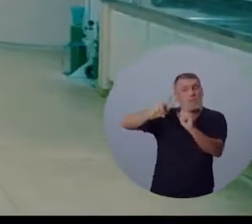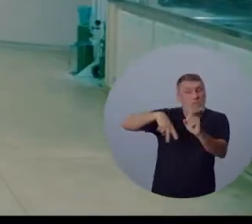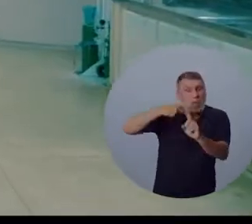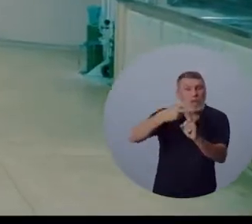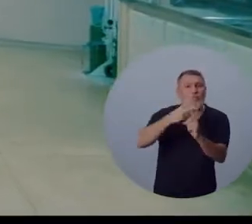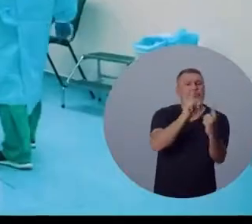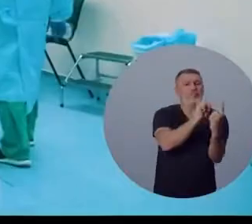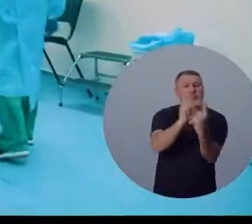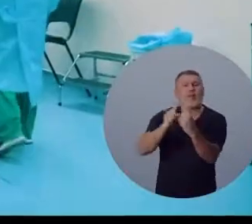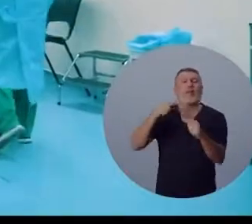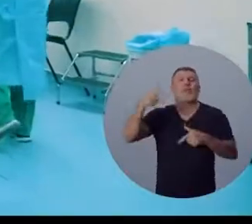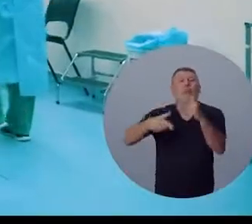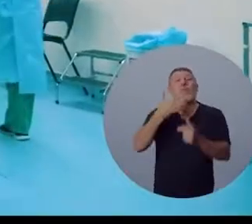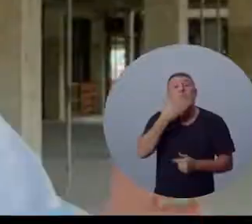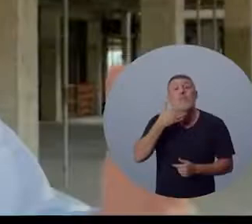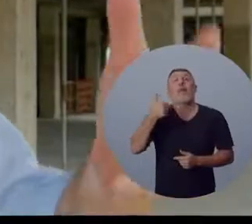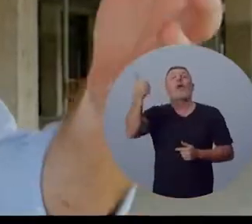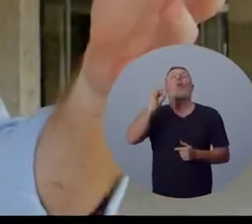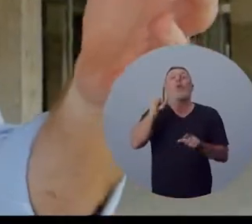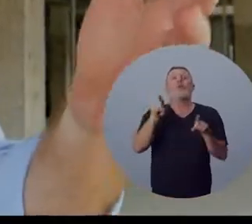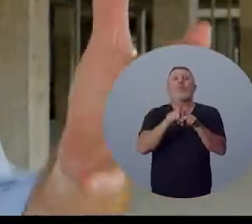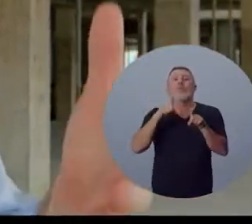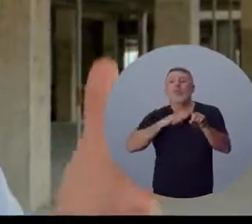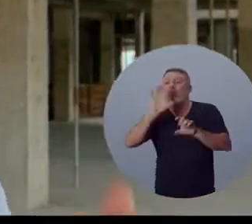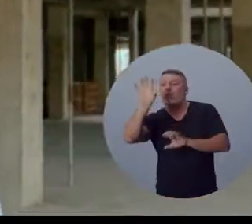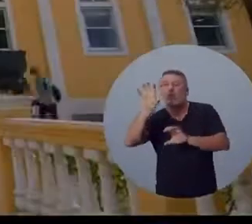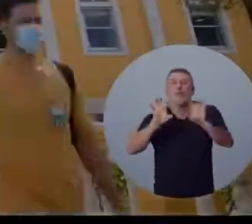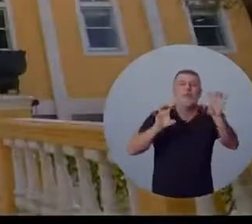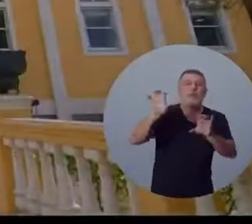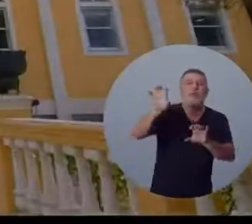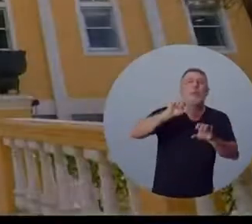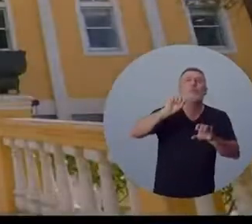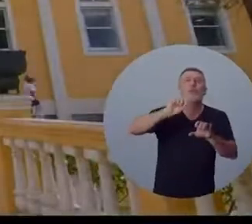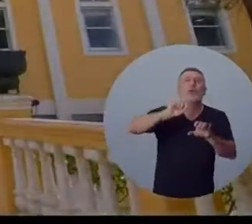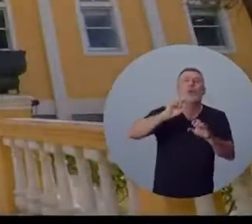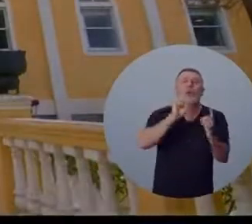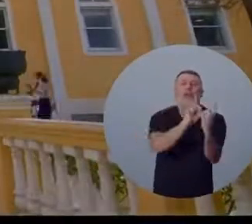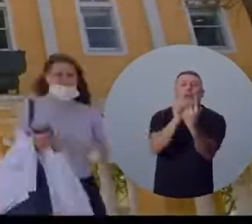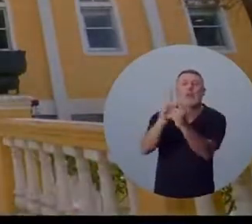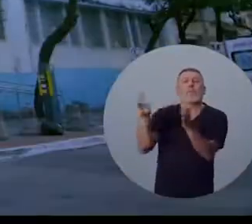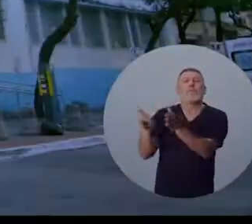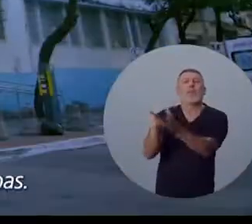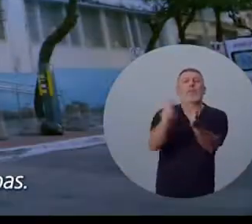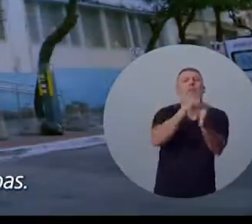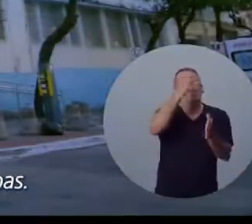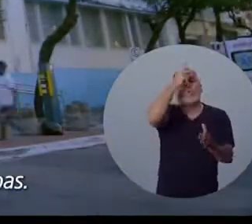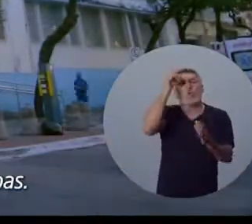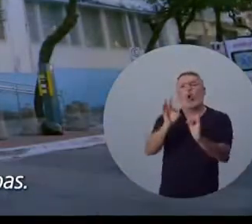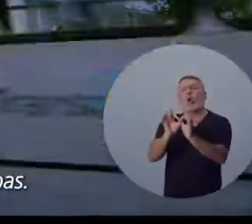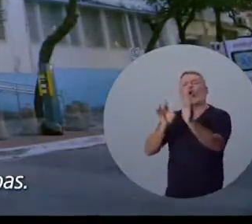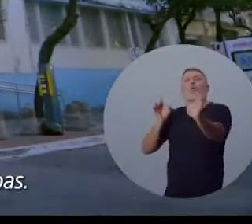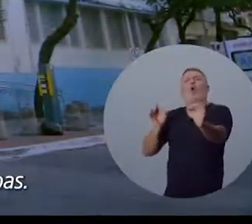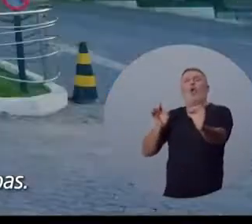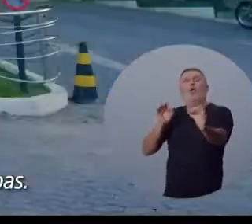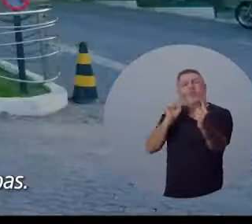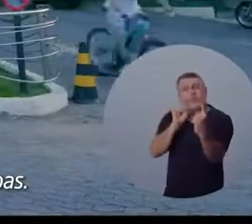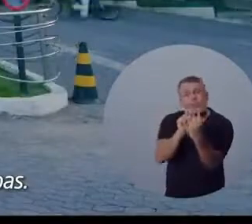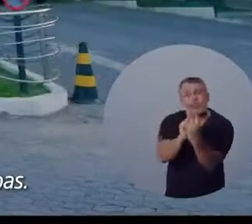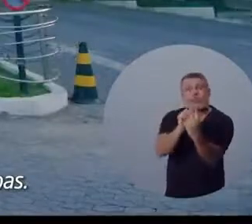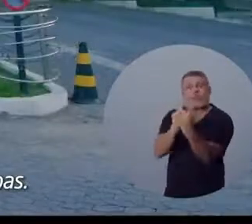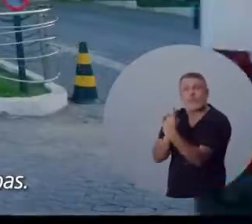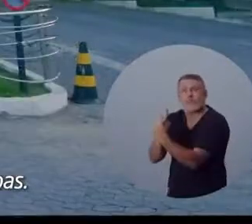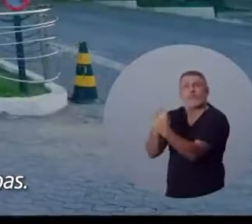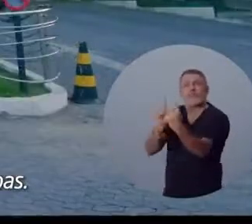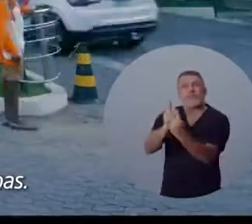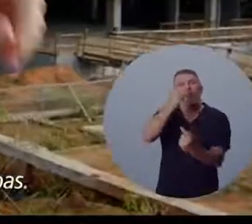Ampliando a prestação de serviço e o melhor, regionalizando a prestação de serviço. Para a gente aproximar o serviço de saúde